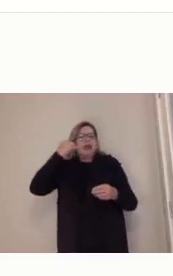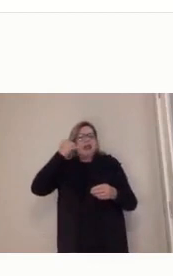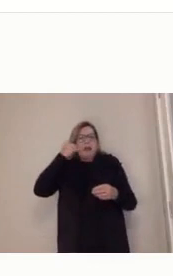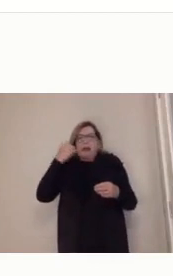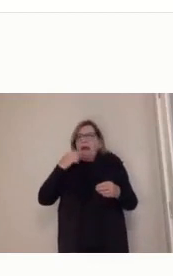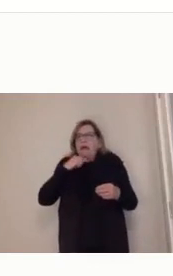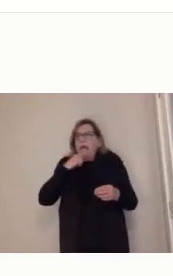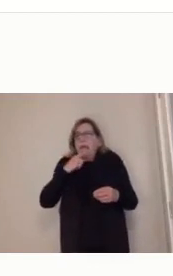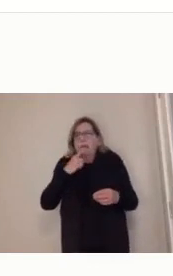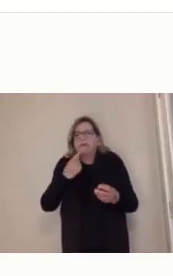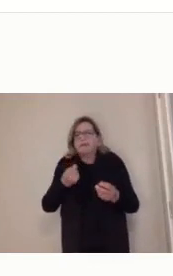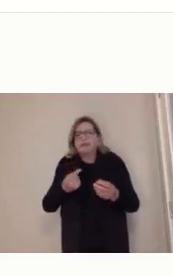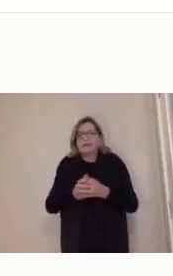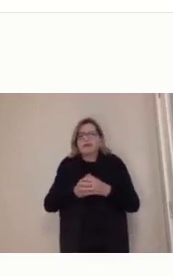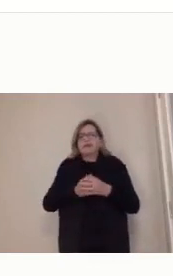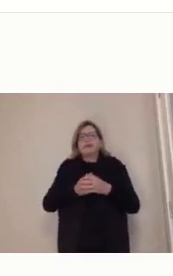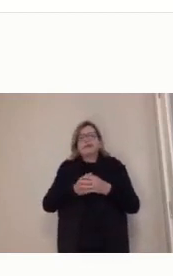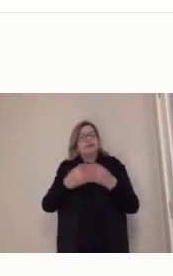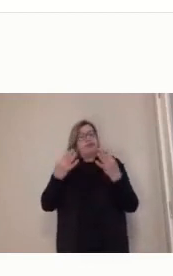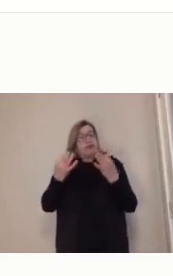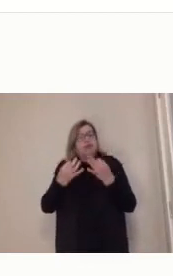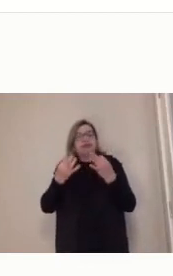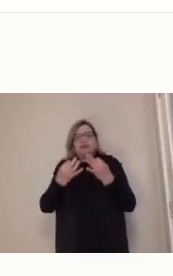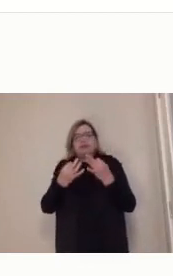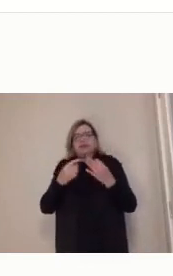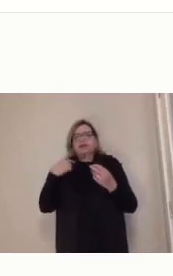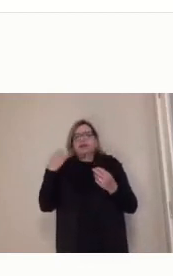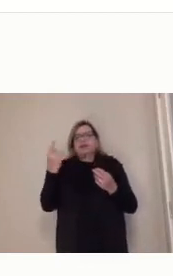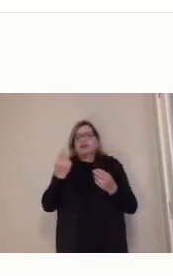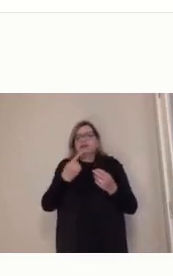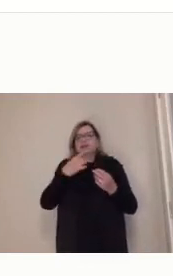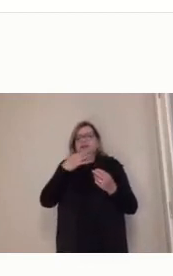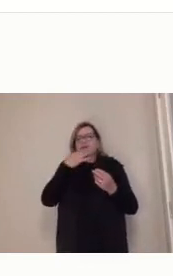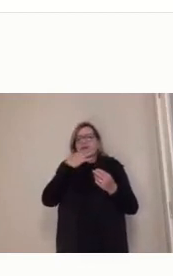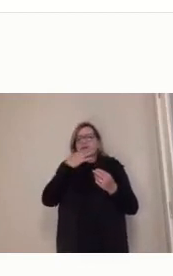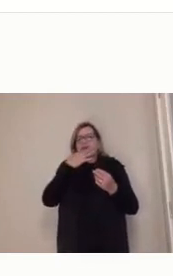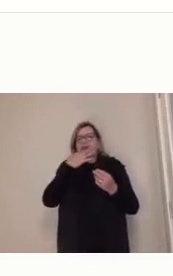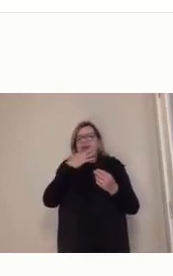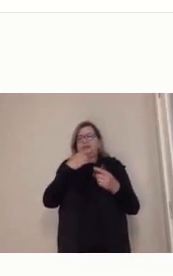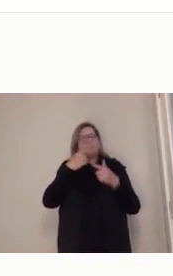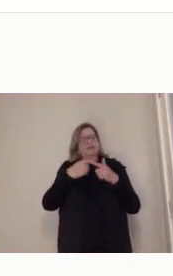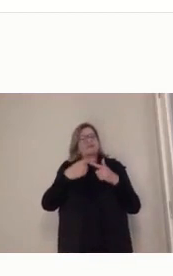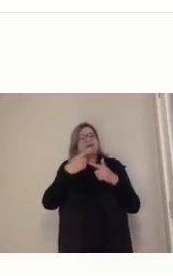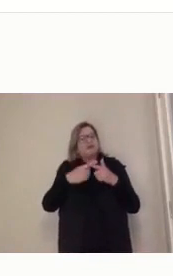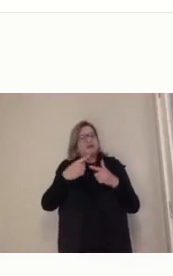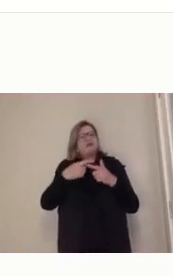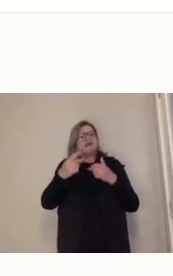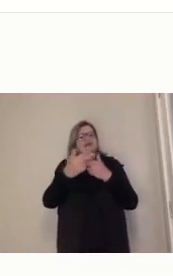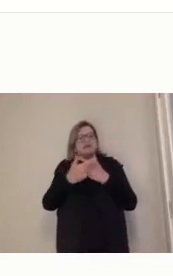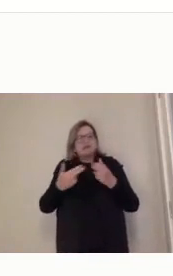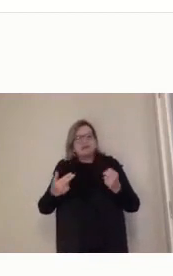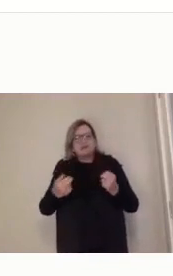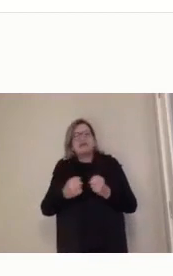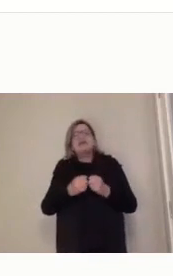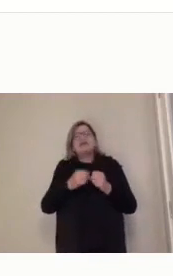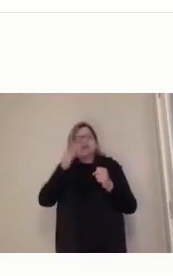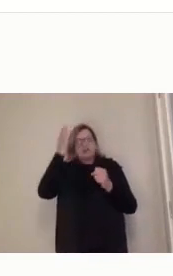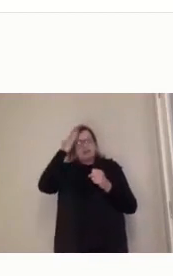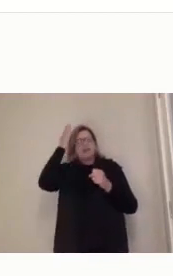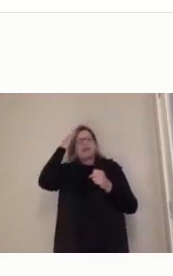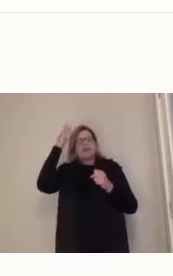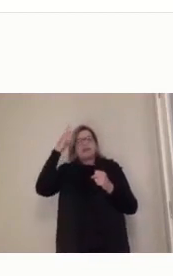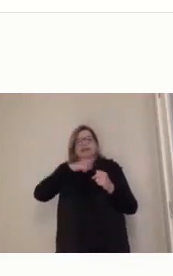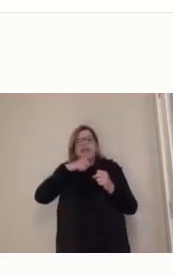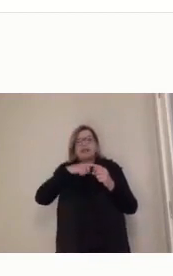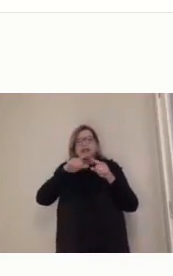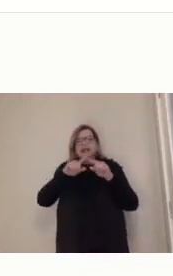conhece toda essa situação, a gente conhece toda essa situação, mas a gente precisa lutar